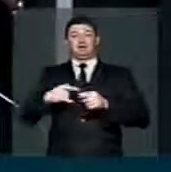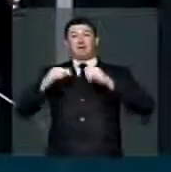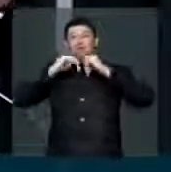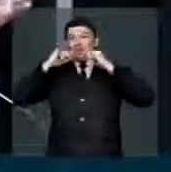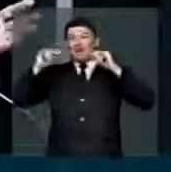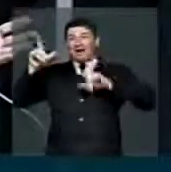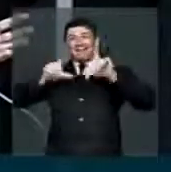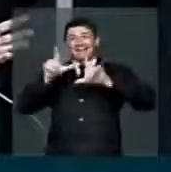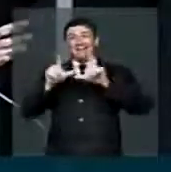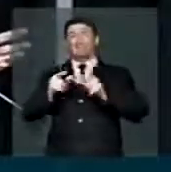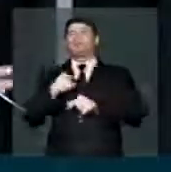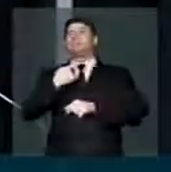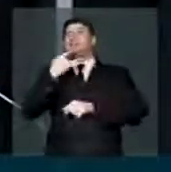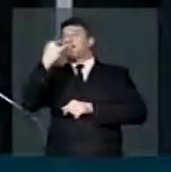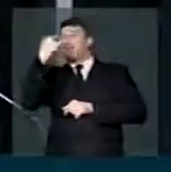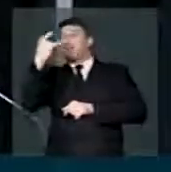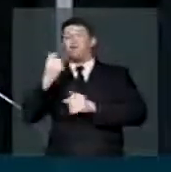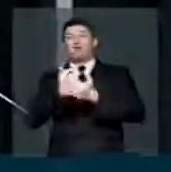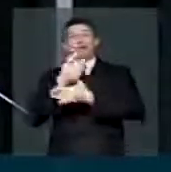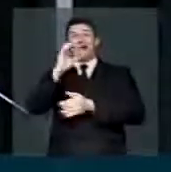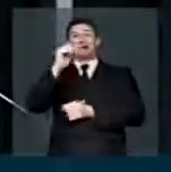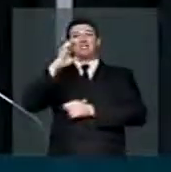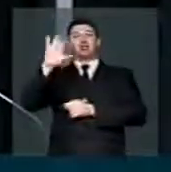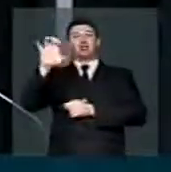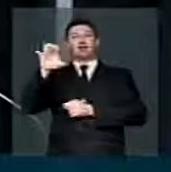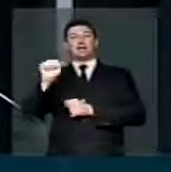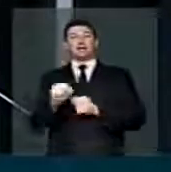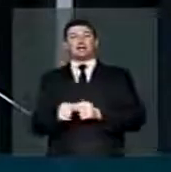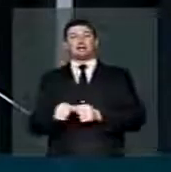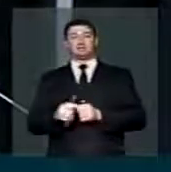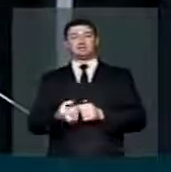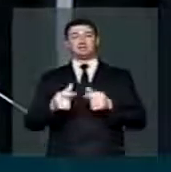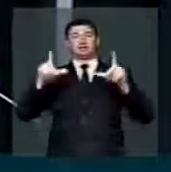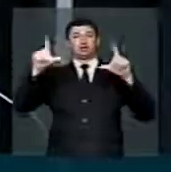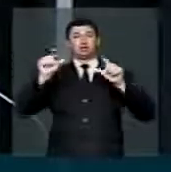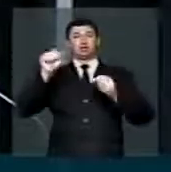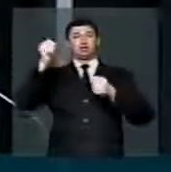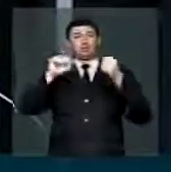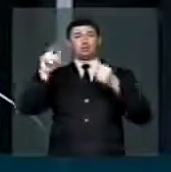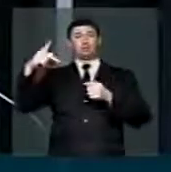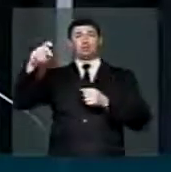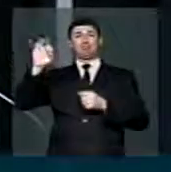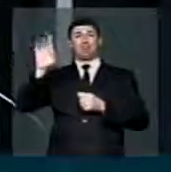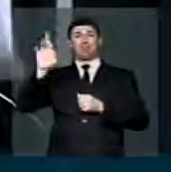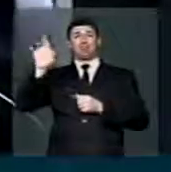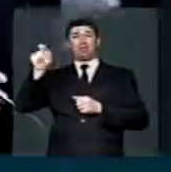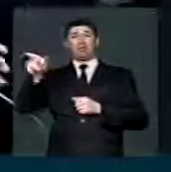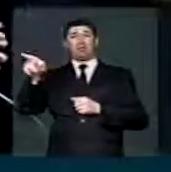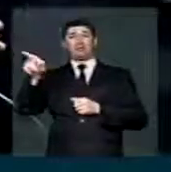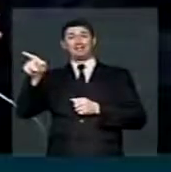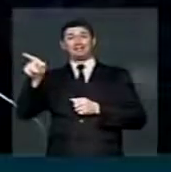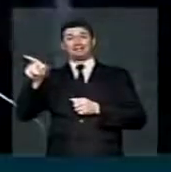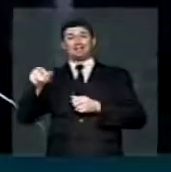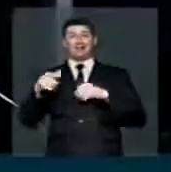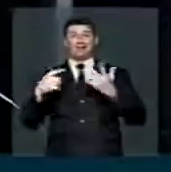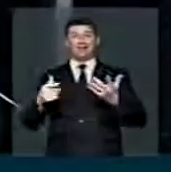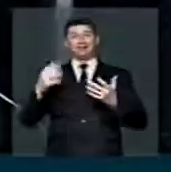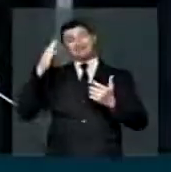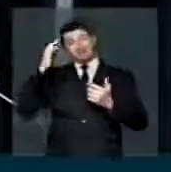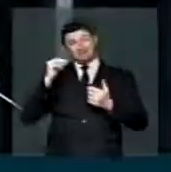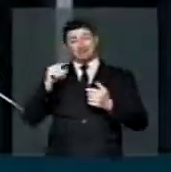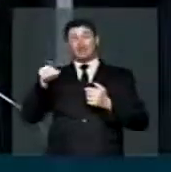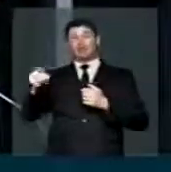propaganda na televisão. E hoje nós sabemos que diminuiu a produção da Petrobras, nós sabemos que a